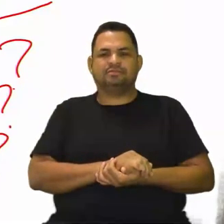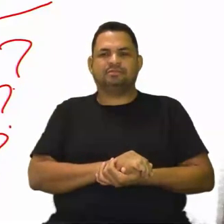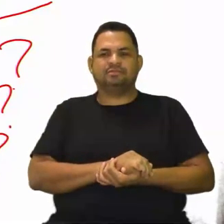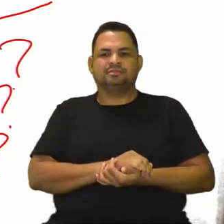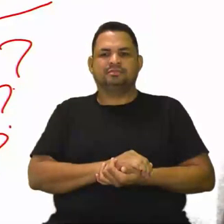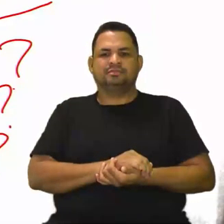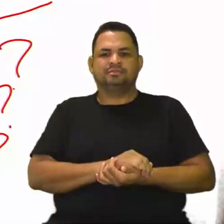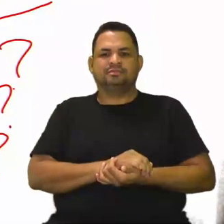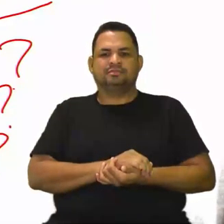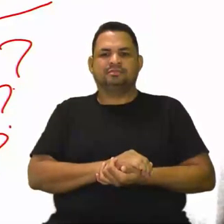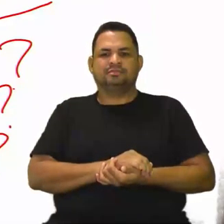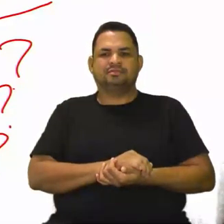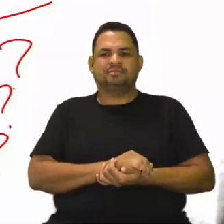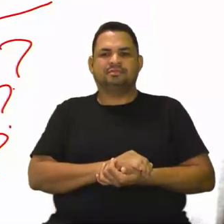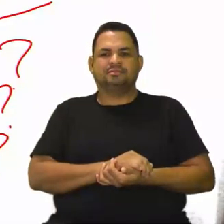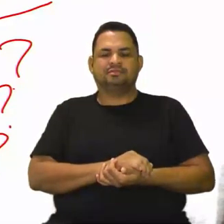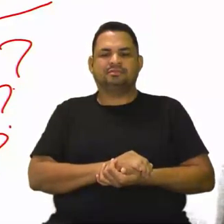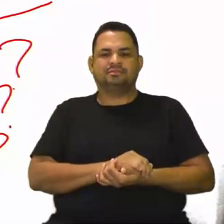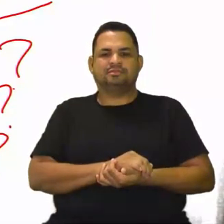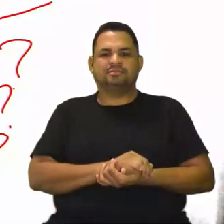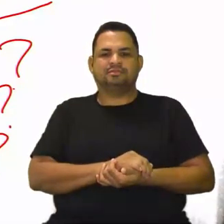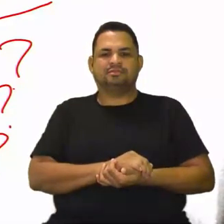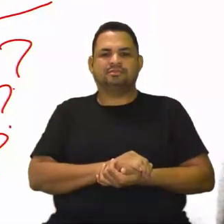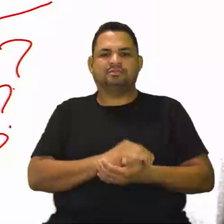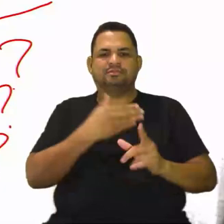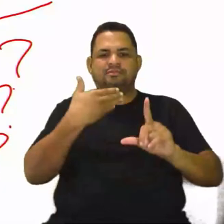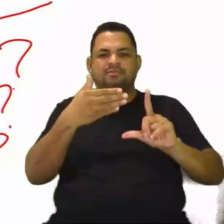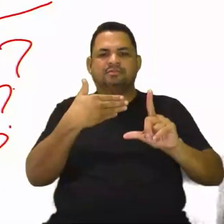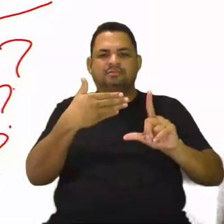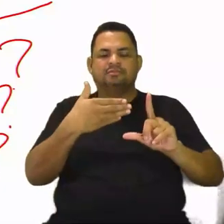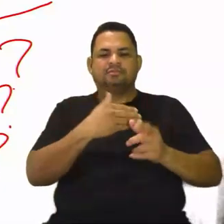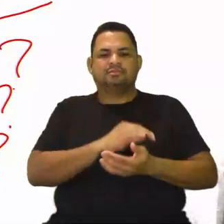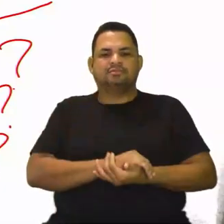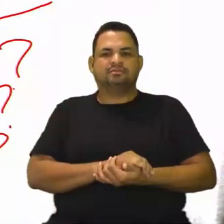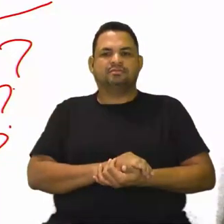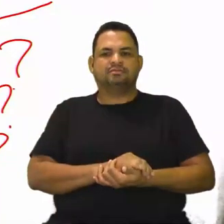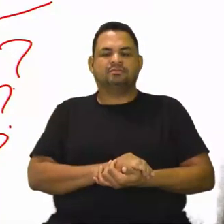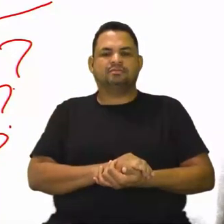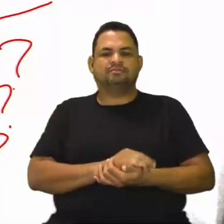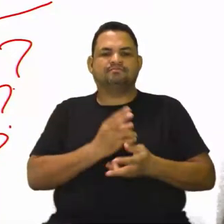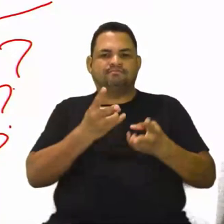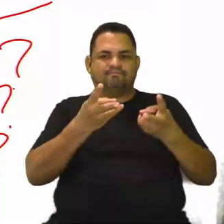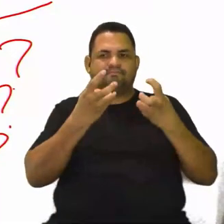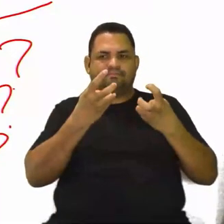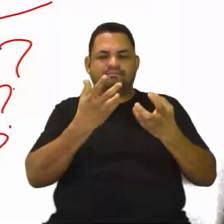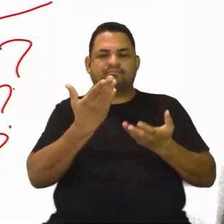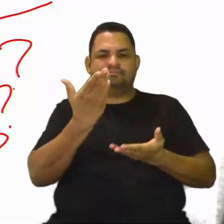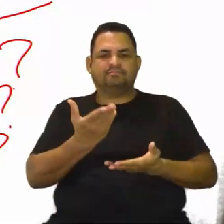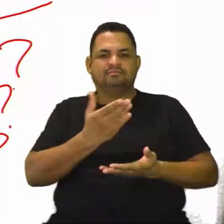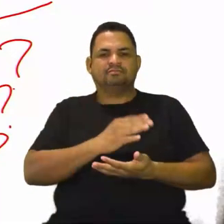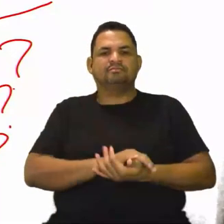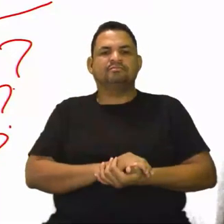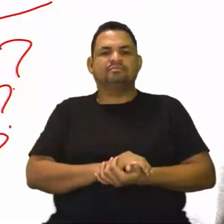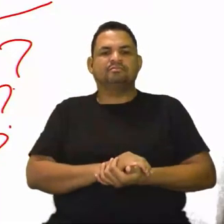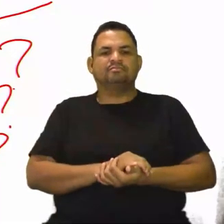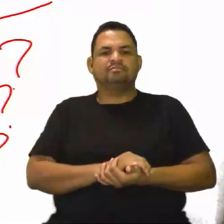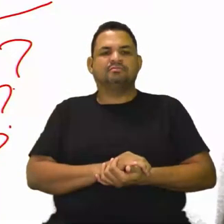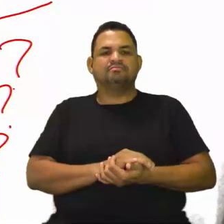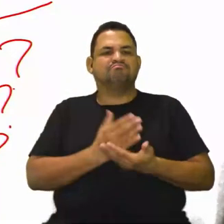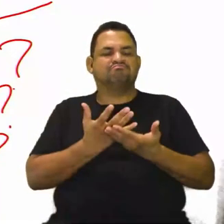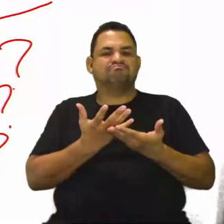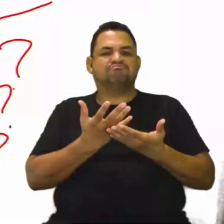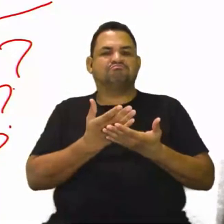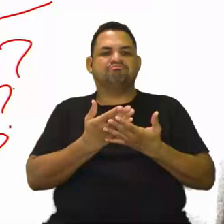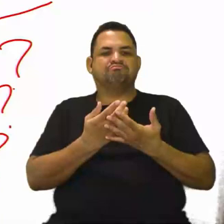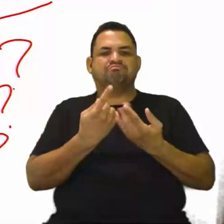conseguem... Olha lá, na tela para vocês. Percebam vocês aí que há uma discordância